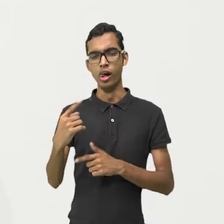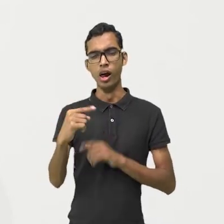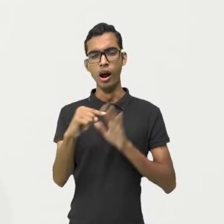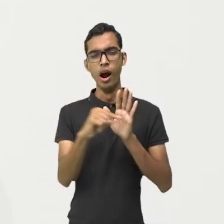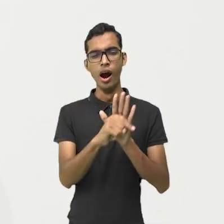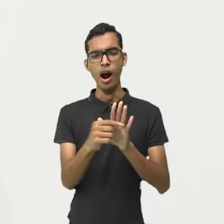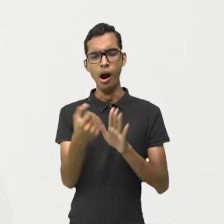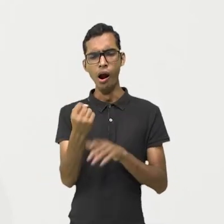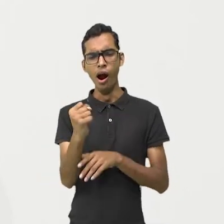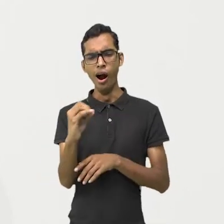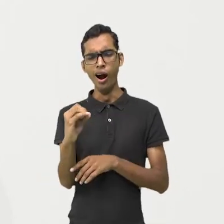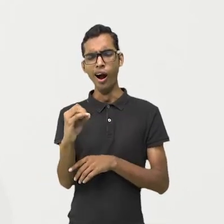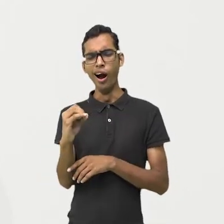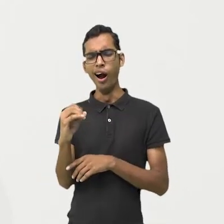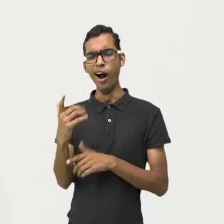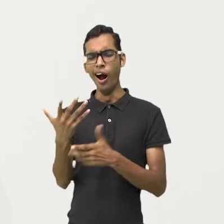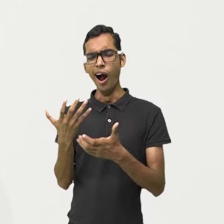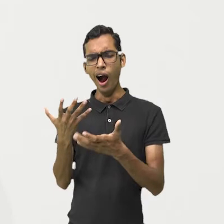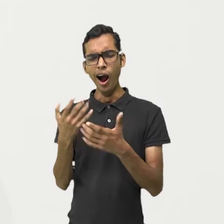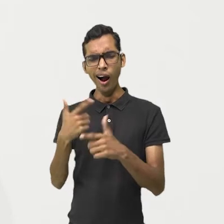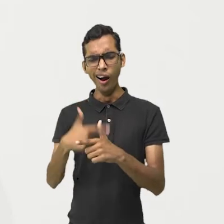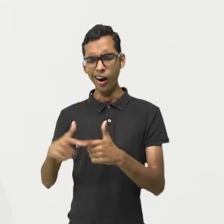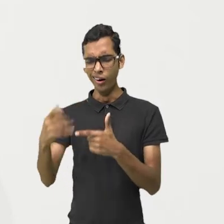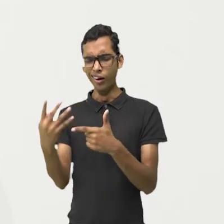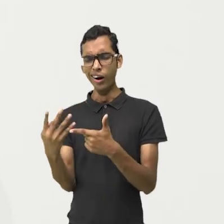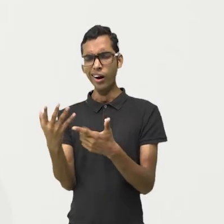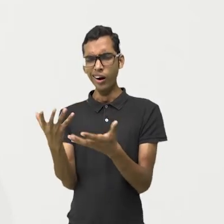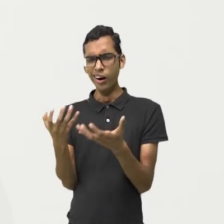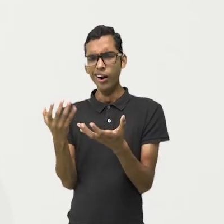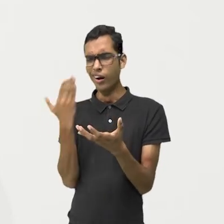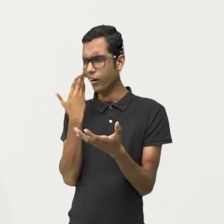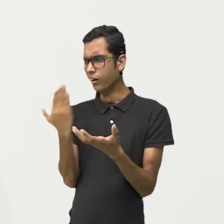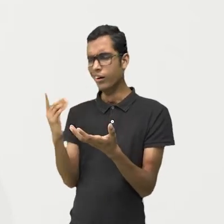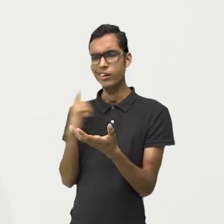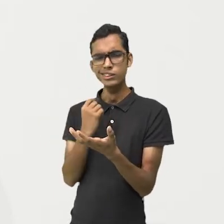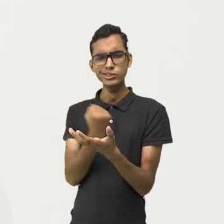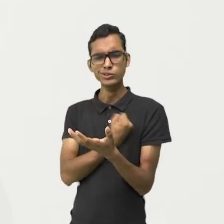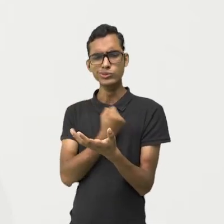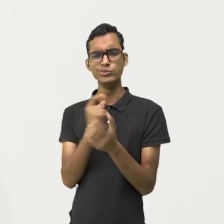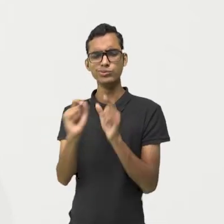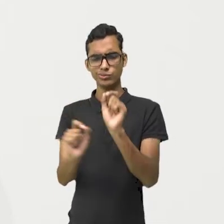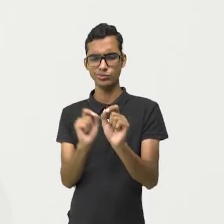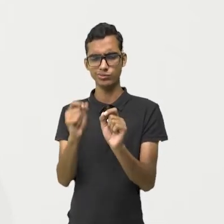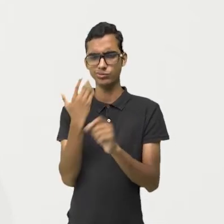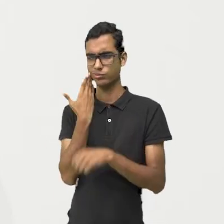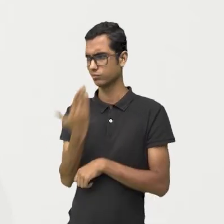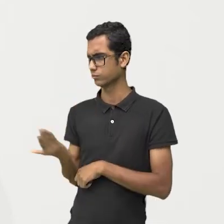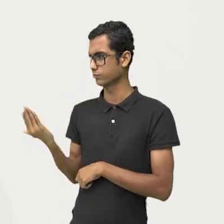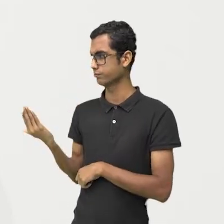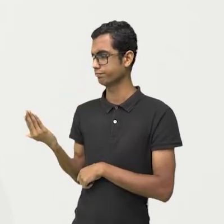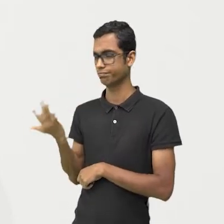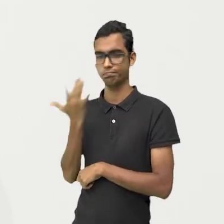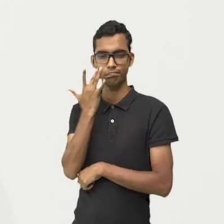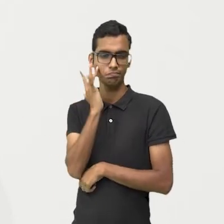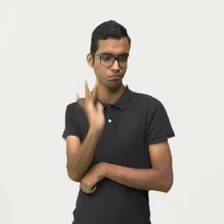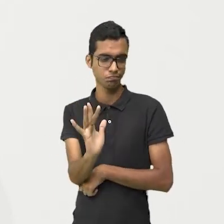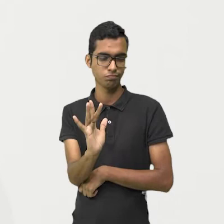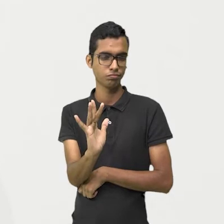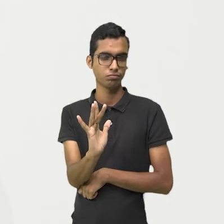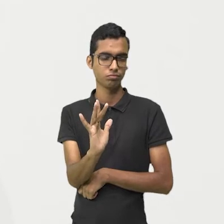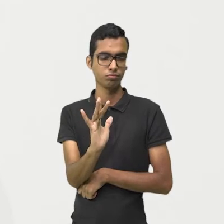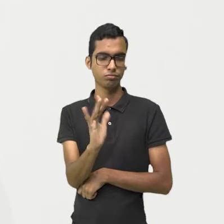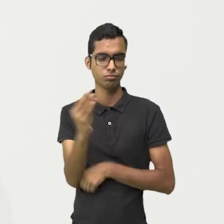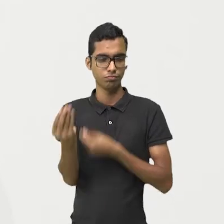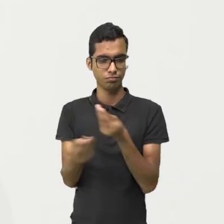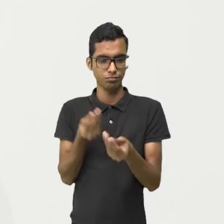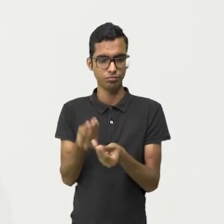é esta quarta parte? A quarta parte é algo, né? Como eu não sei quem é esse algo, se é reprado, tudo